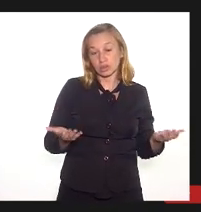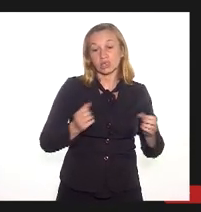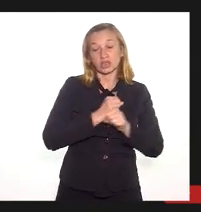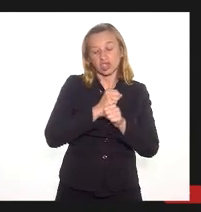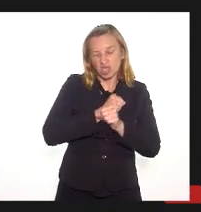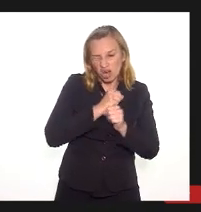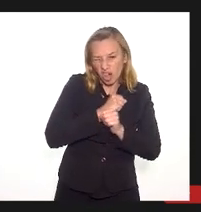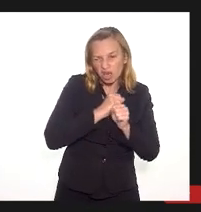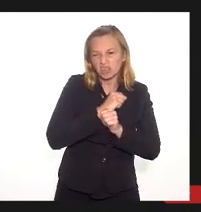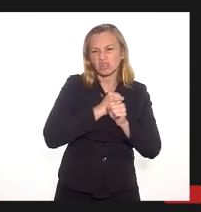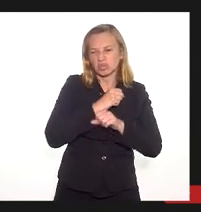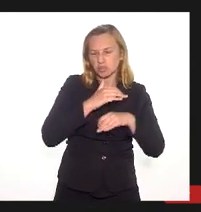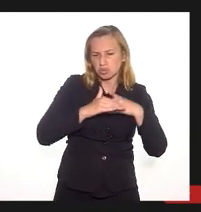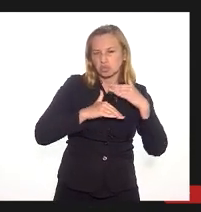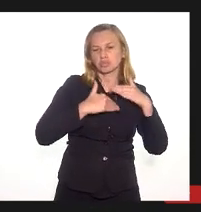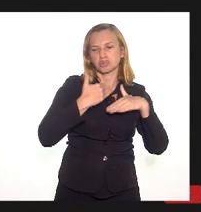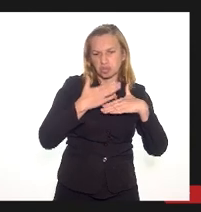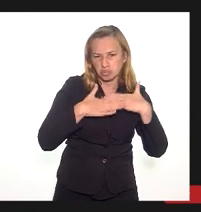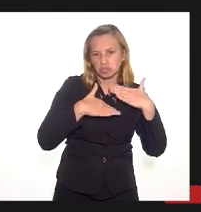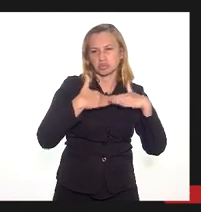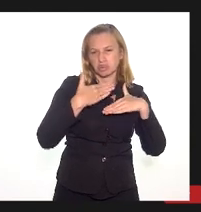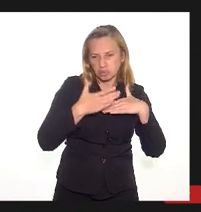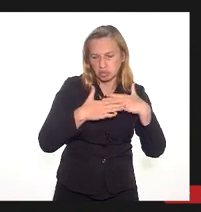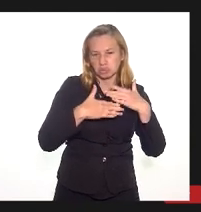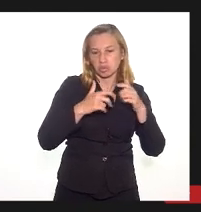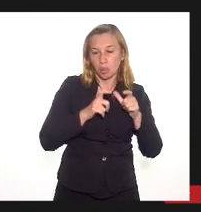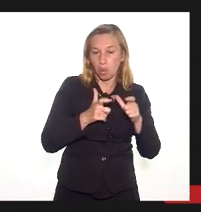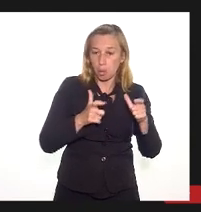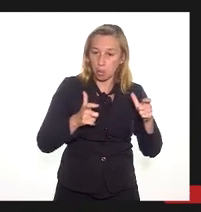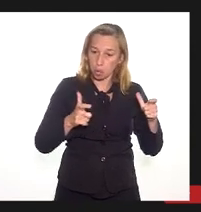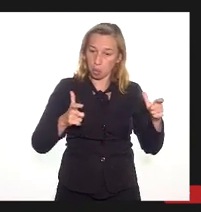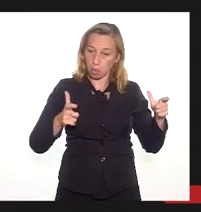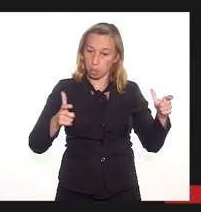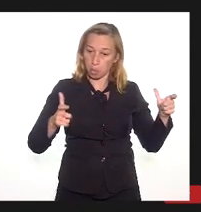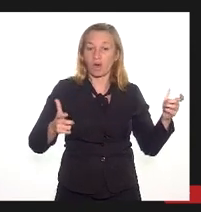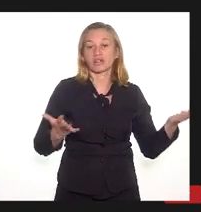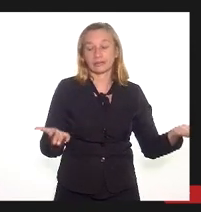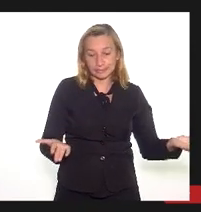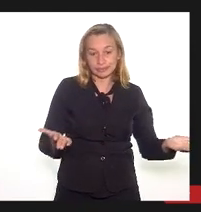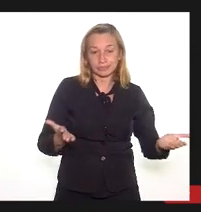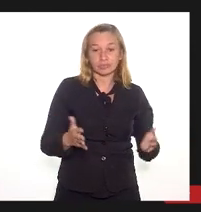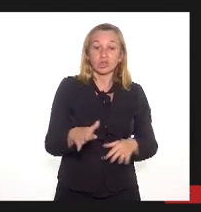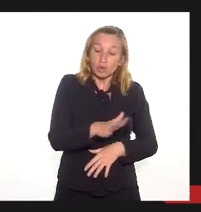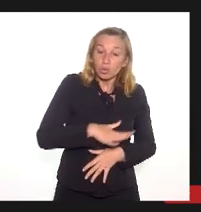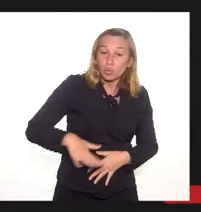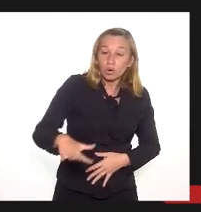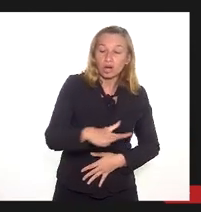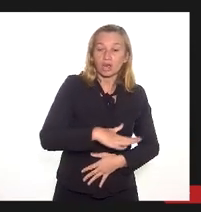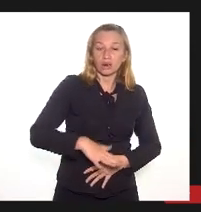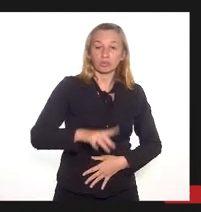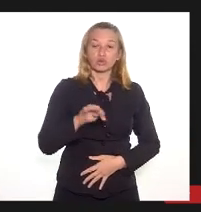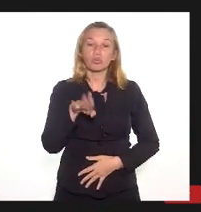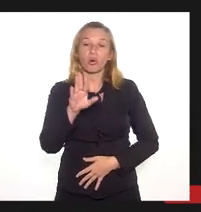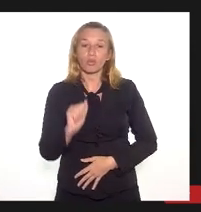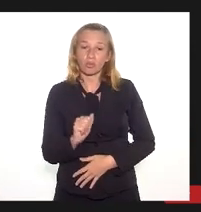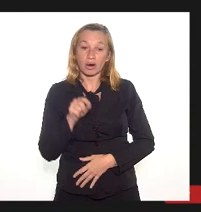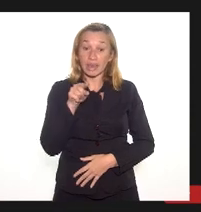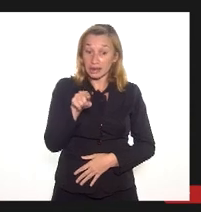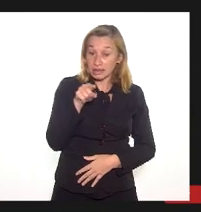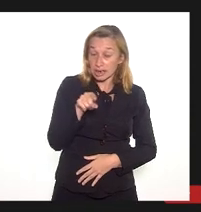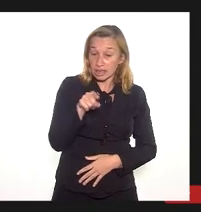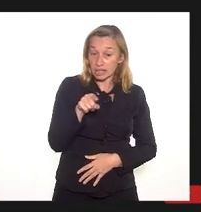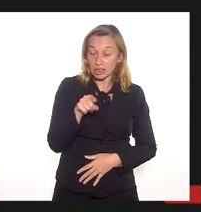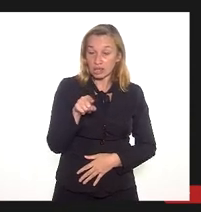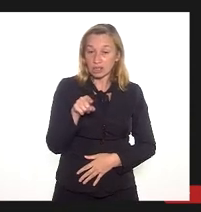anos, centenas de anos, milhares de anos, vai se formando aquela planície de sedimentos. O campo do Bomba é essa planície, a